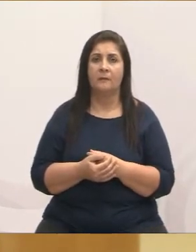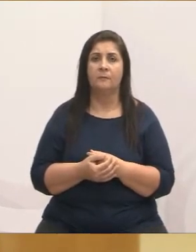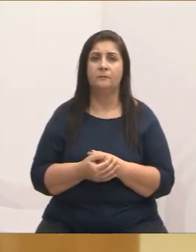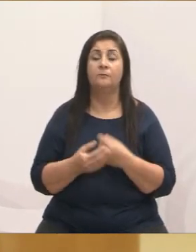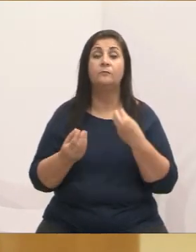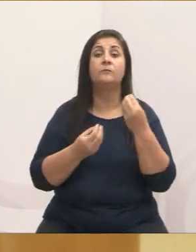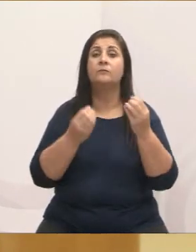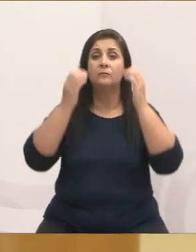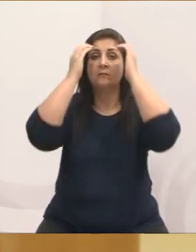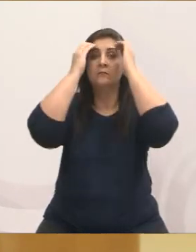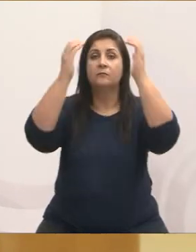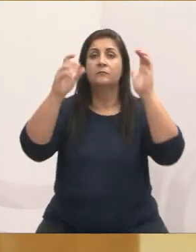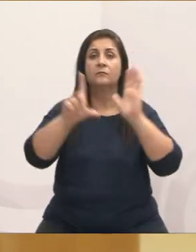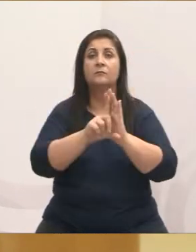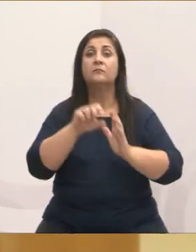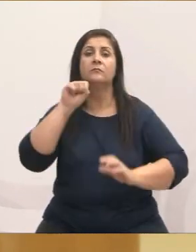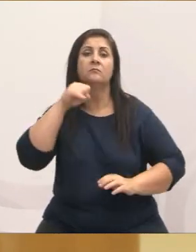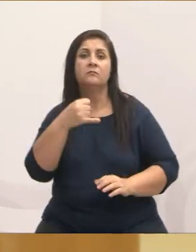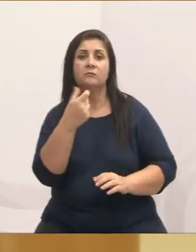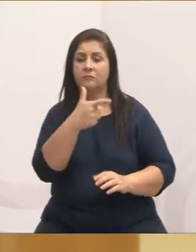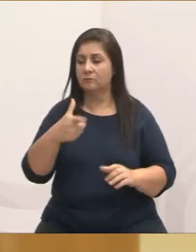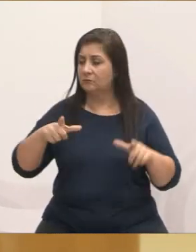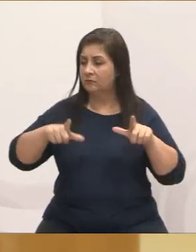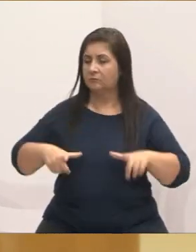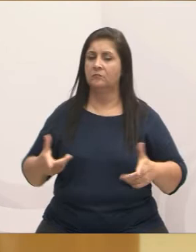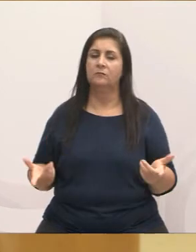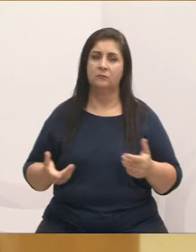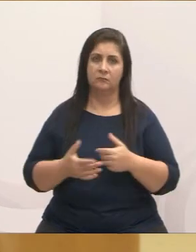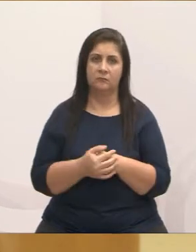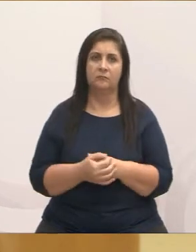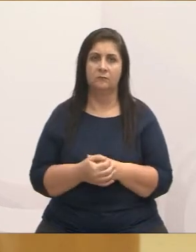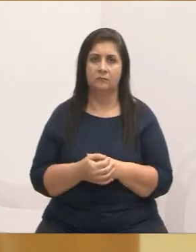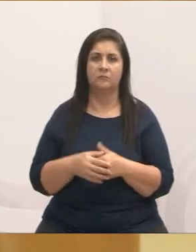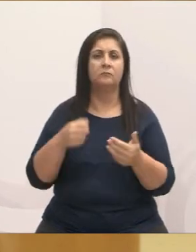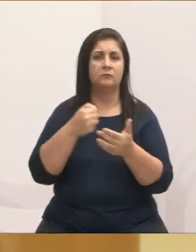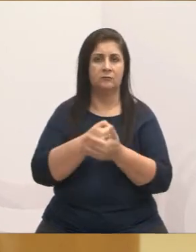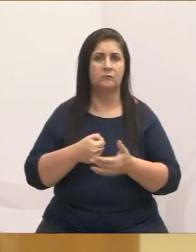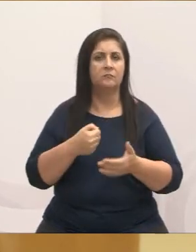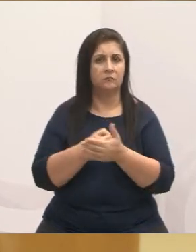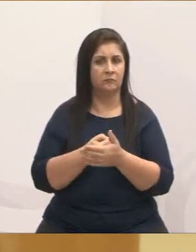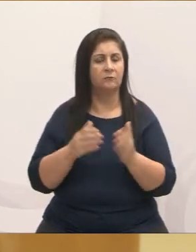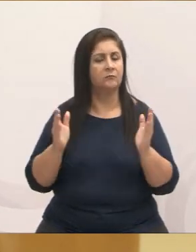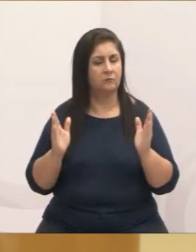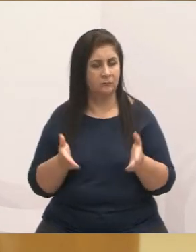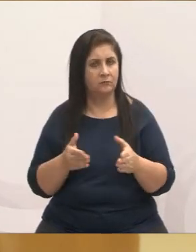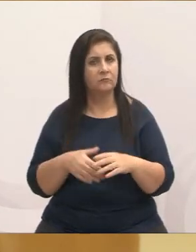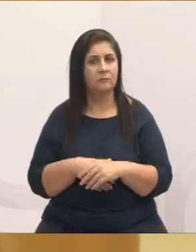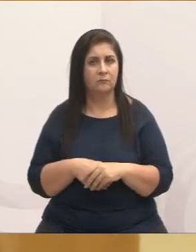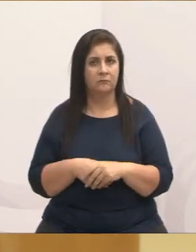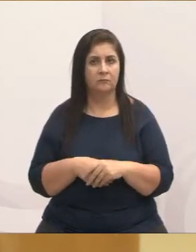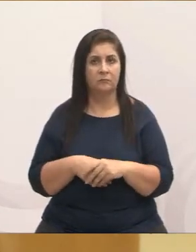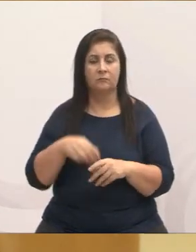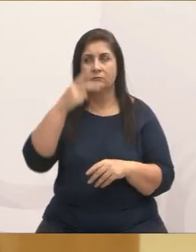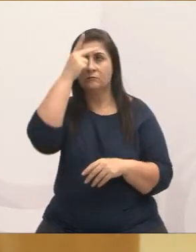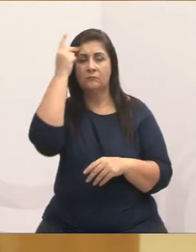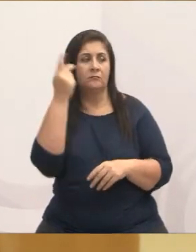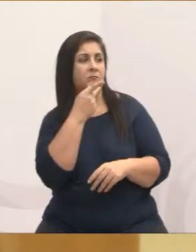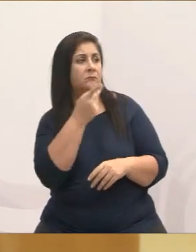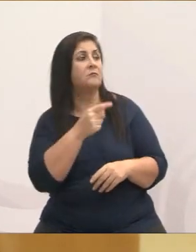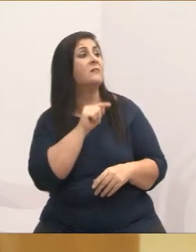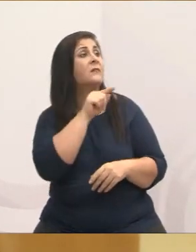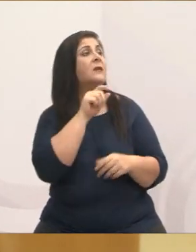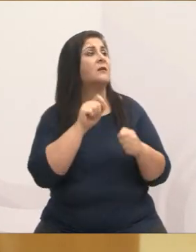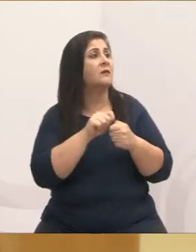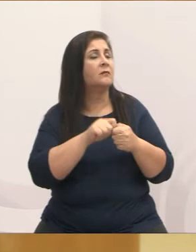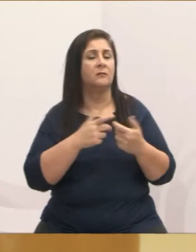cumprir a lei se não tem onde colocar esses animais? Então, a minha luta esse ano é justamente essa. As pessoas estão me cobrando, mas o que você vai